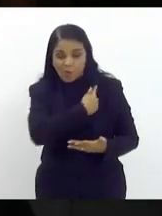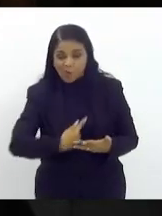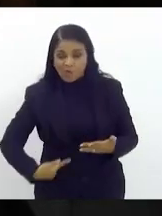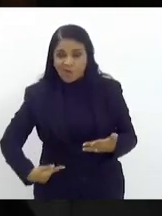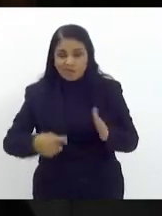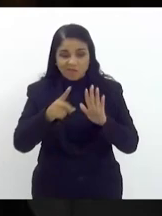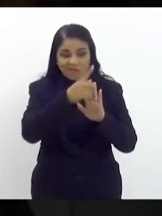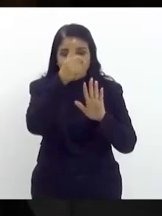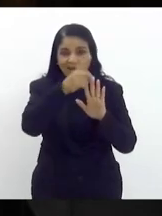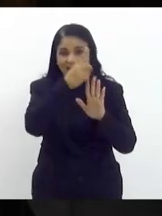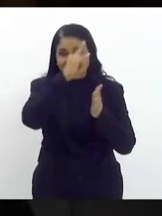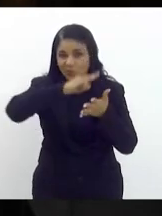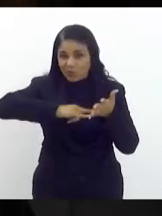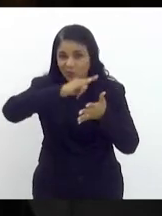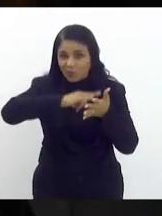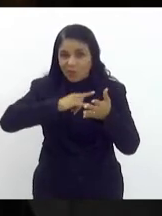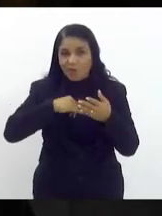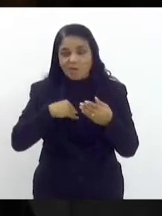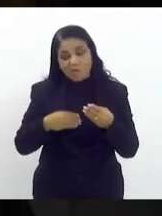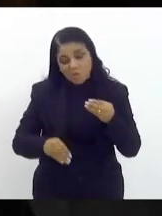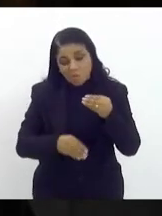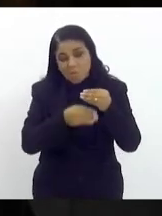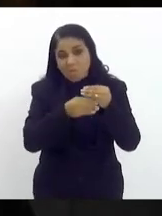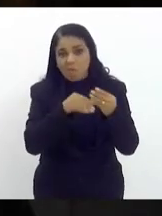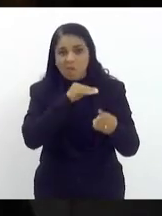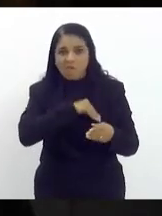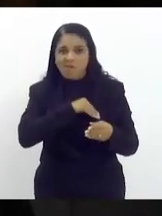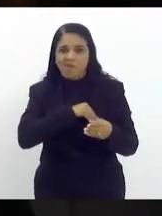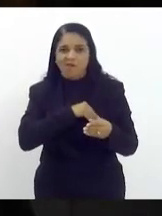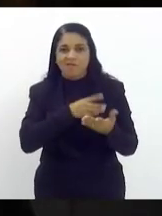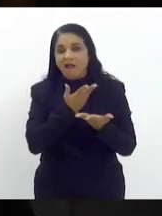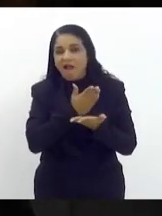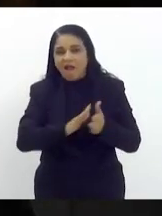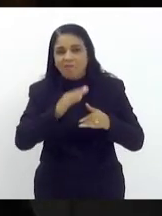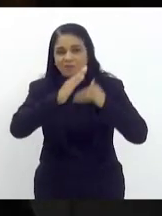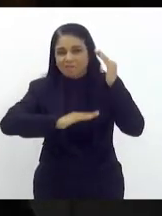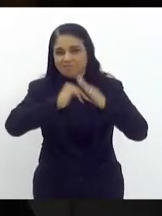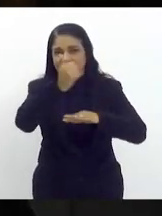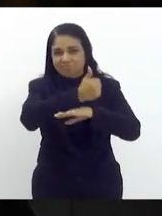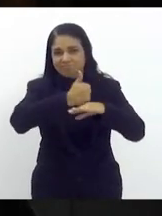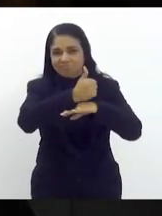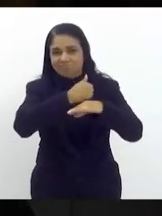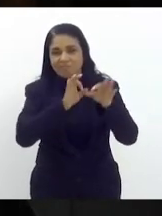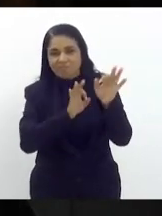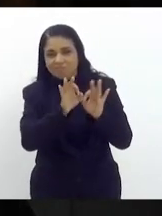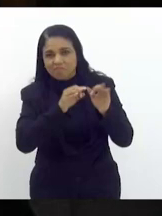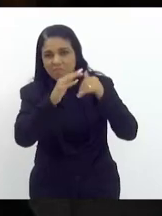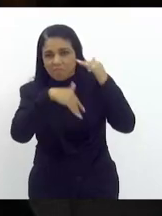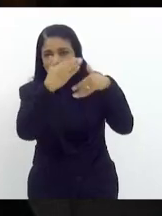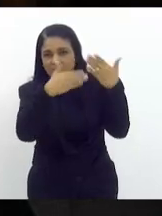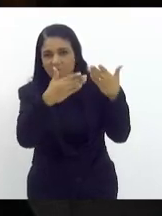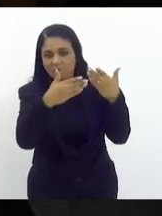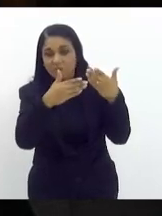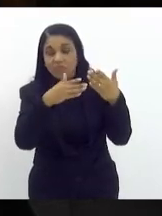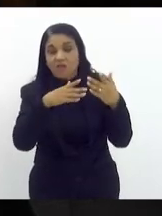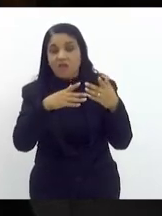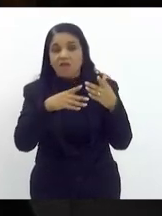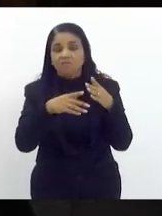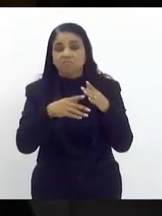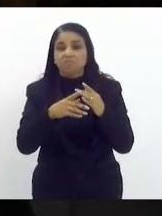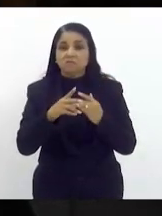que para dizer que está pagando o piso está acabando com a carreira do magistério ao invés de valorizar o professor